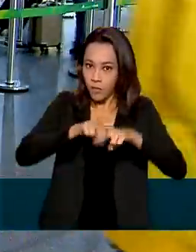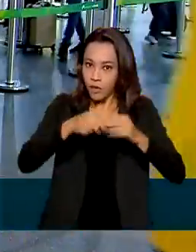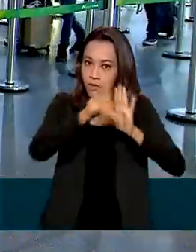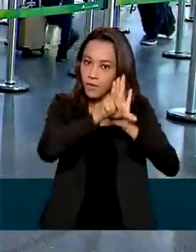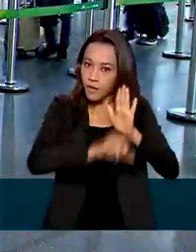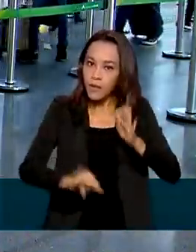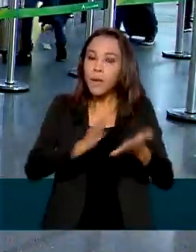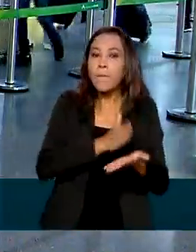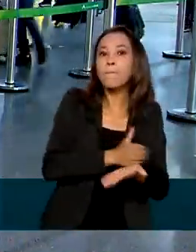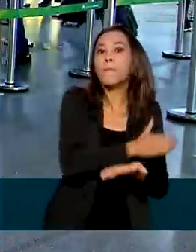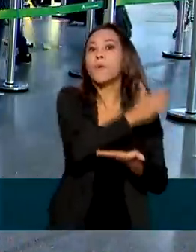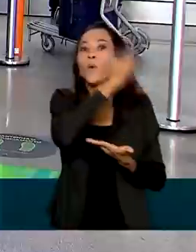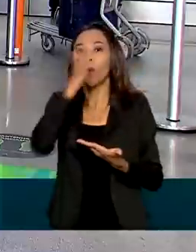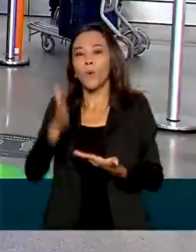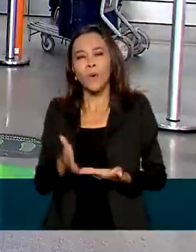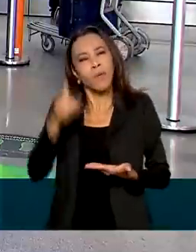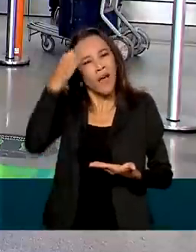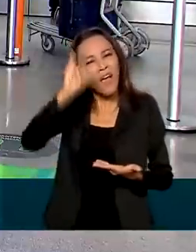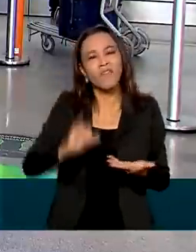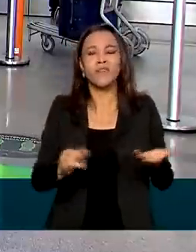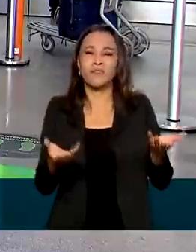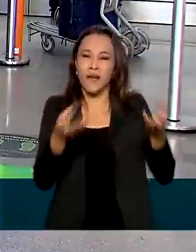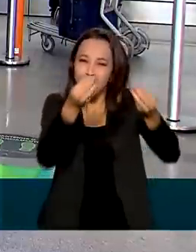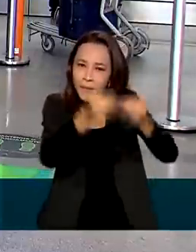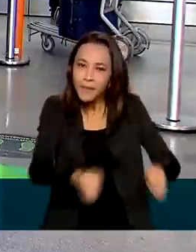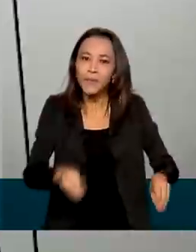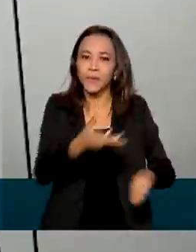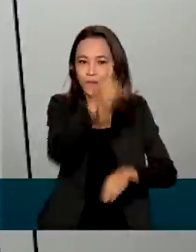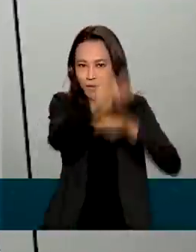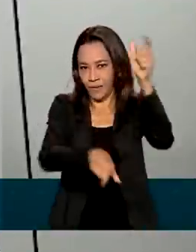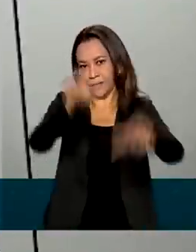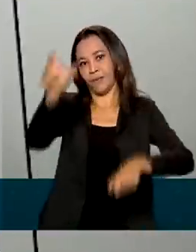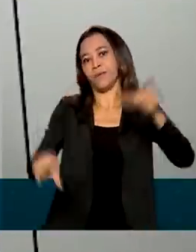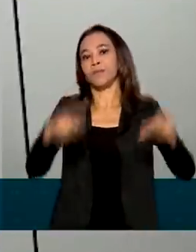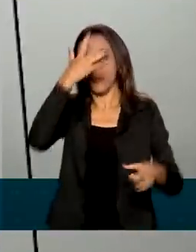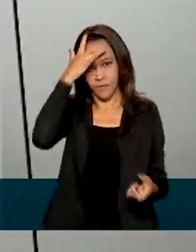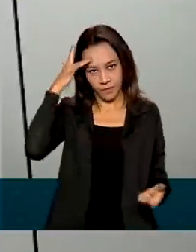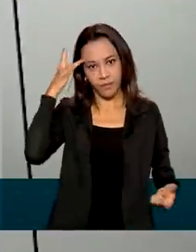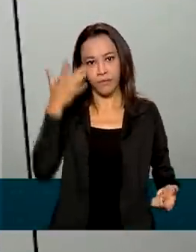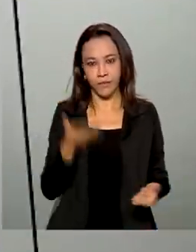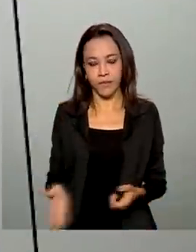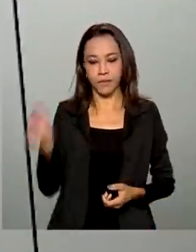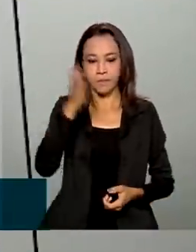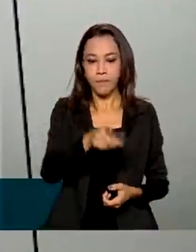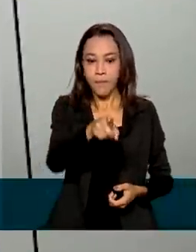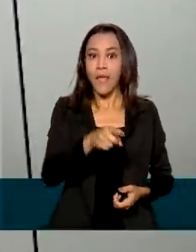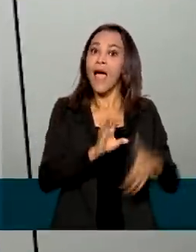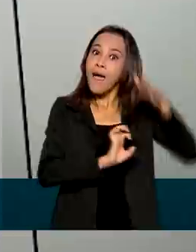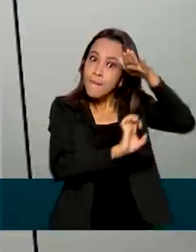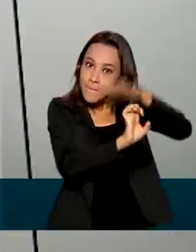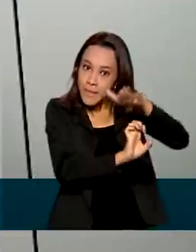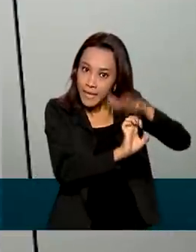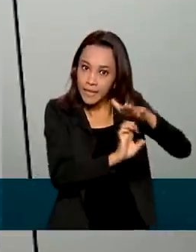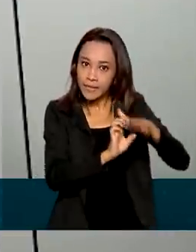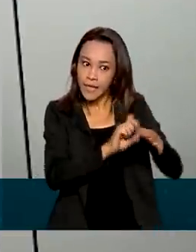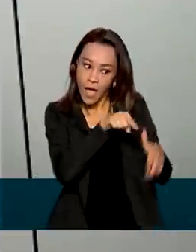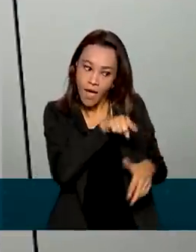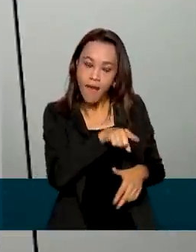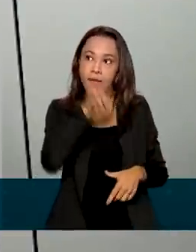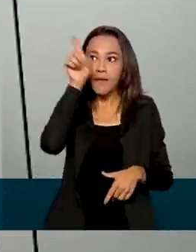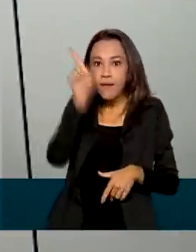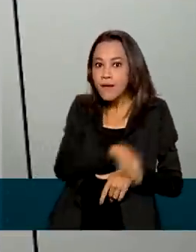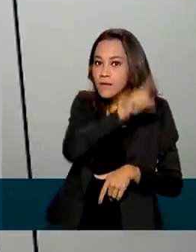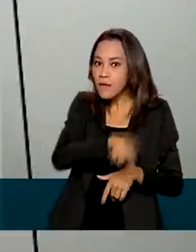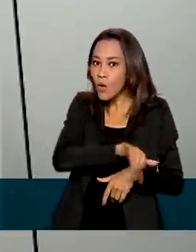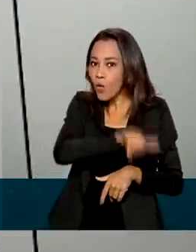o prazo para evitar prejuízos no bolso do consumidor. Naquelas situações em que a empresa que cancela o voo, o passageiro